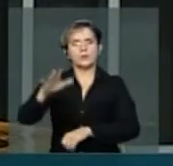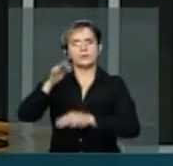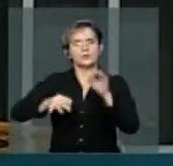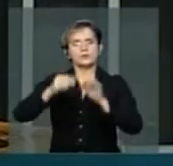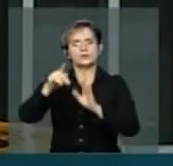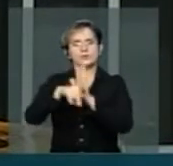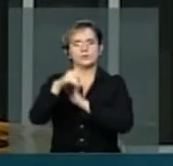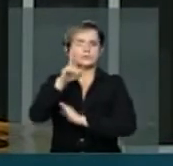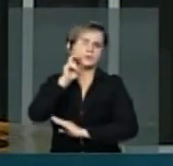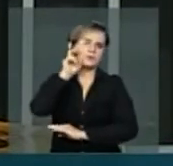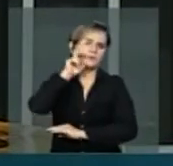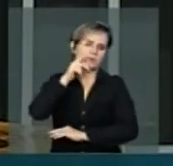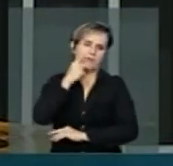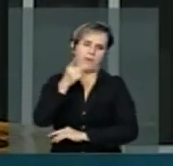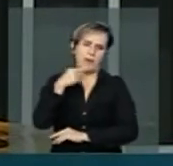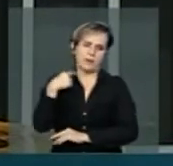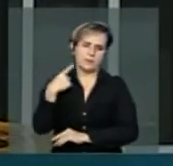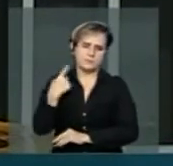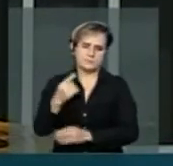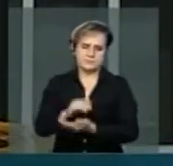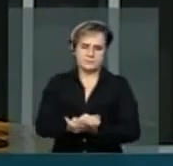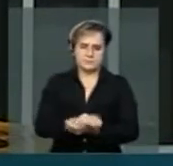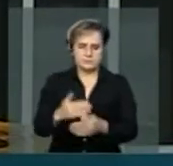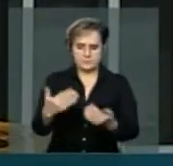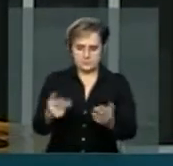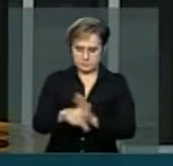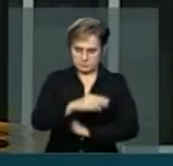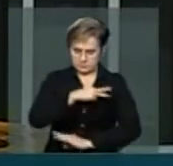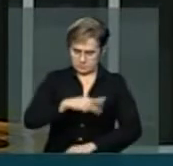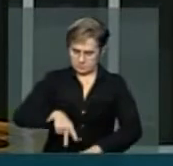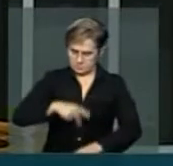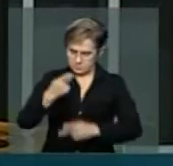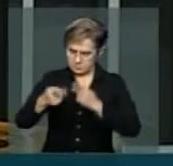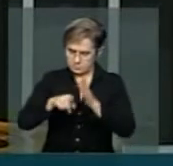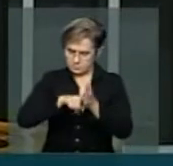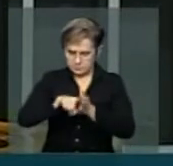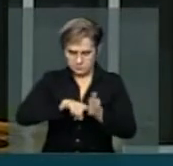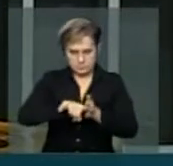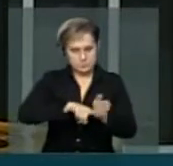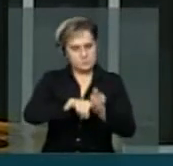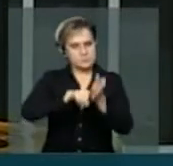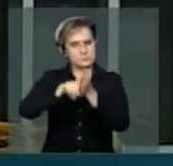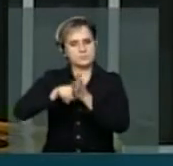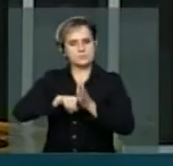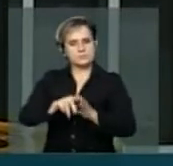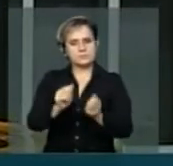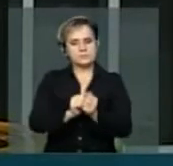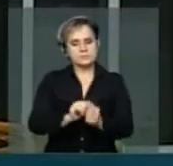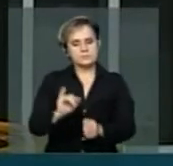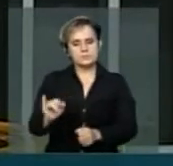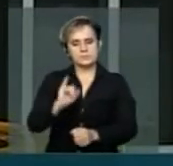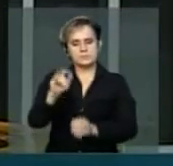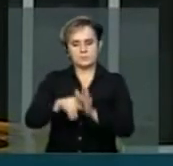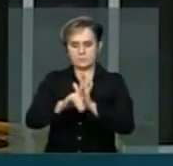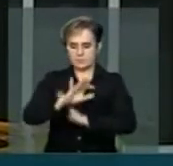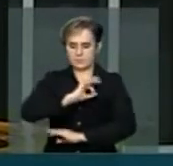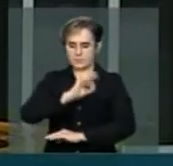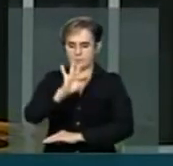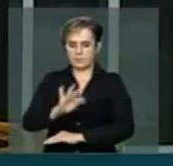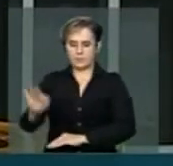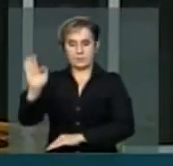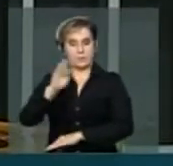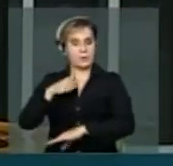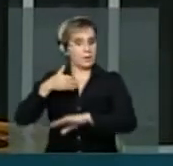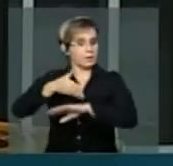É importante que o Ministério Público está realizando essa investigação, é importante a Polícia Federal entrar